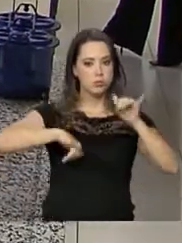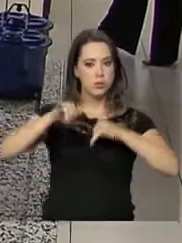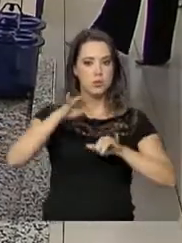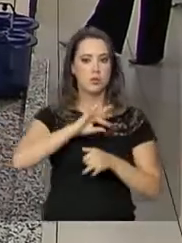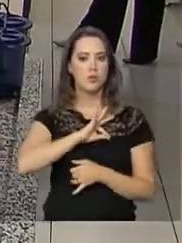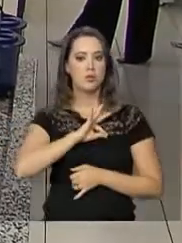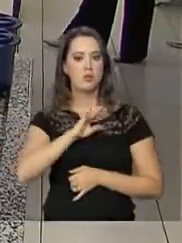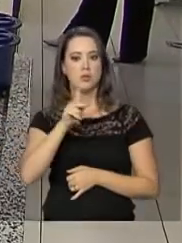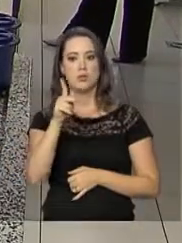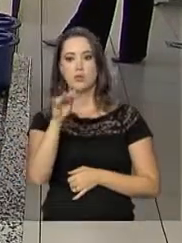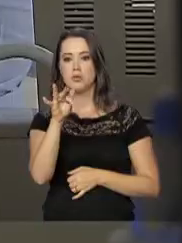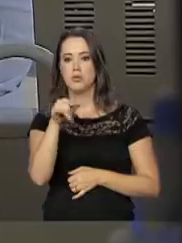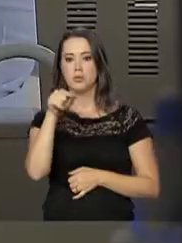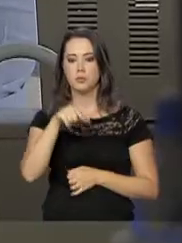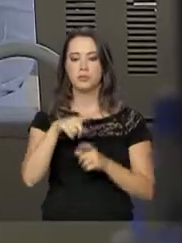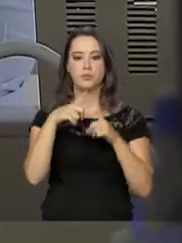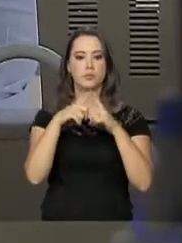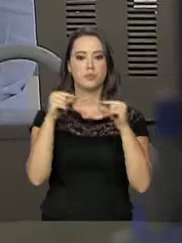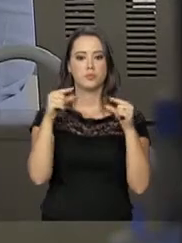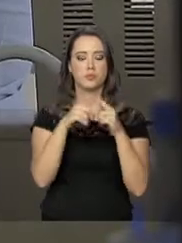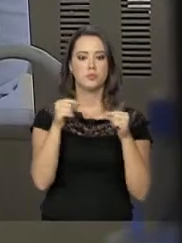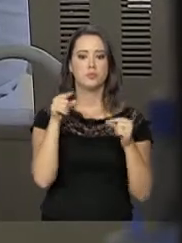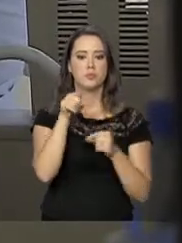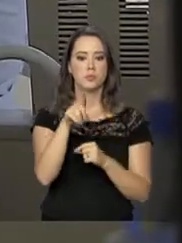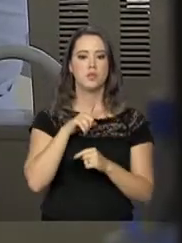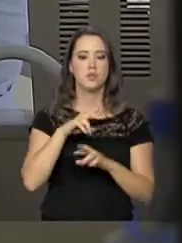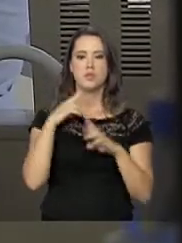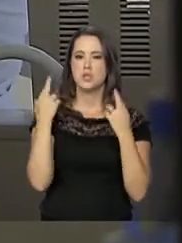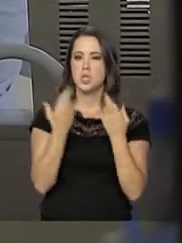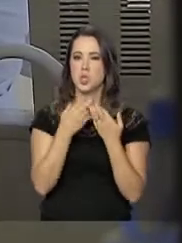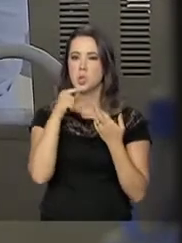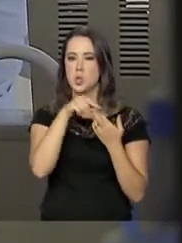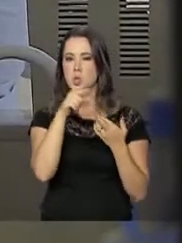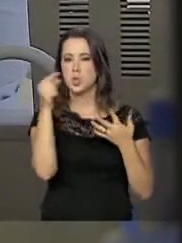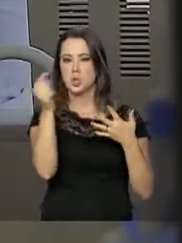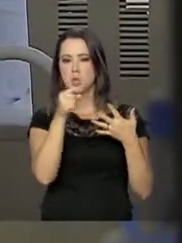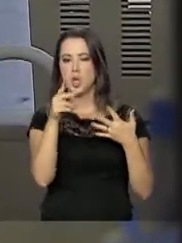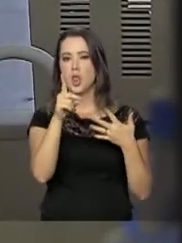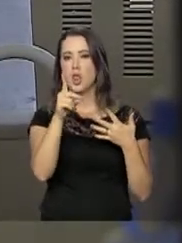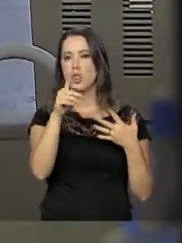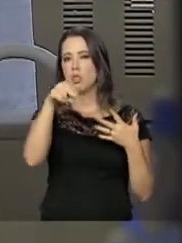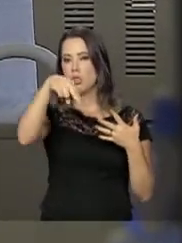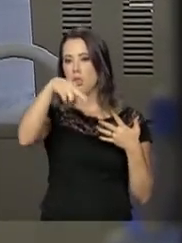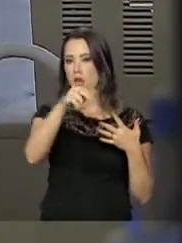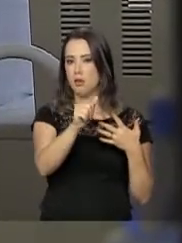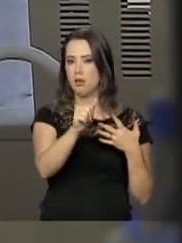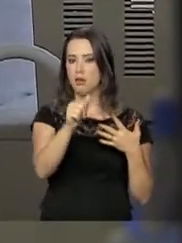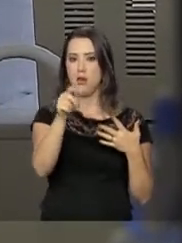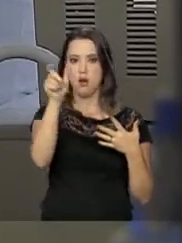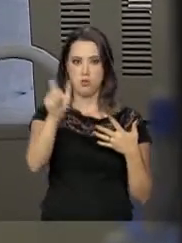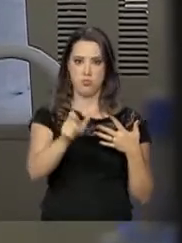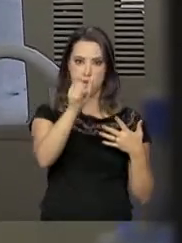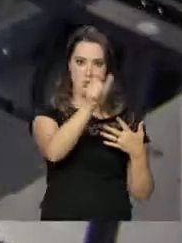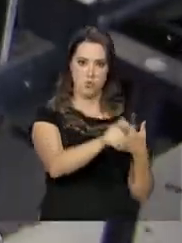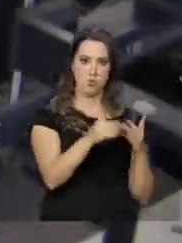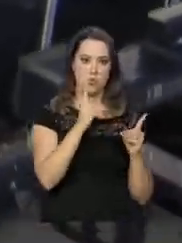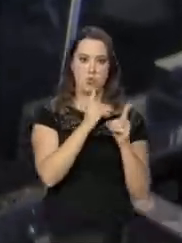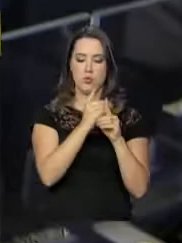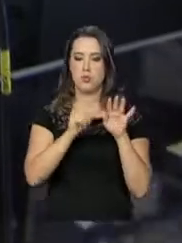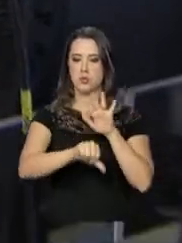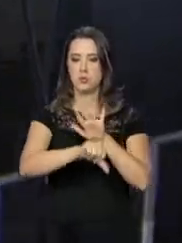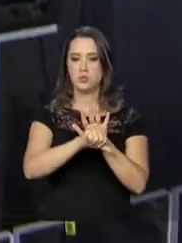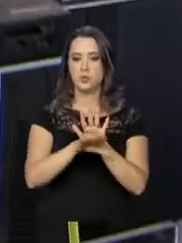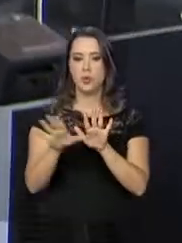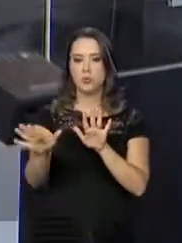Polícia Federal, em Brasília. No local, estão reunidos vestígios de DNA humano encontrados nas cenas dos crimes ou